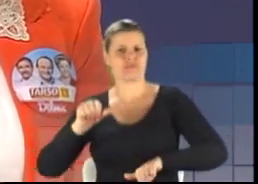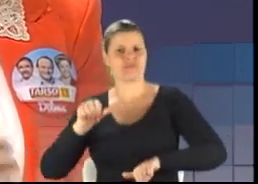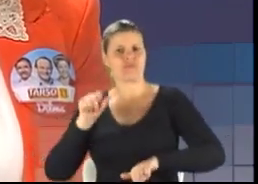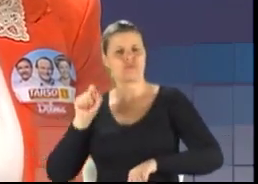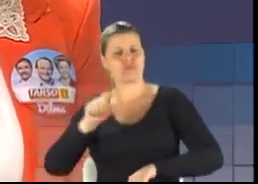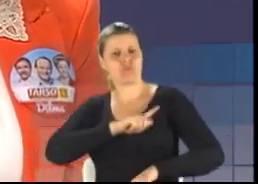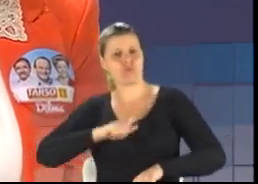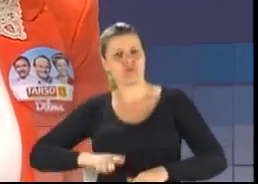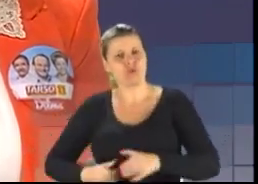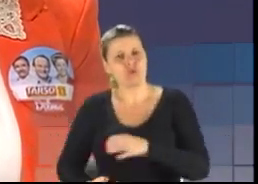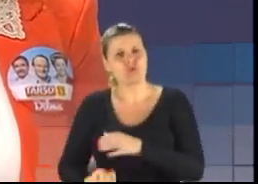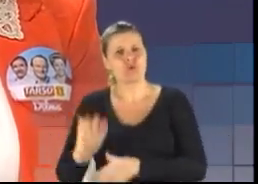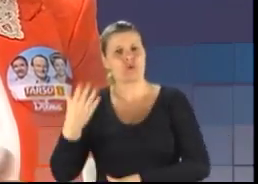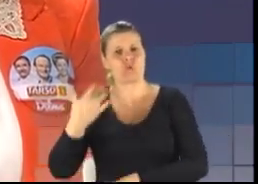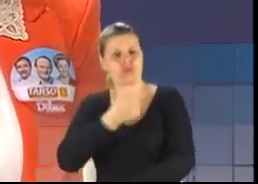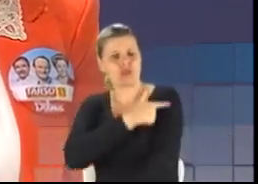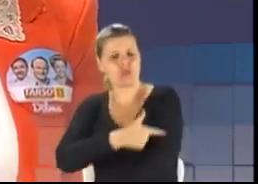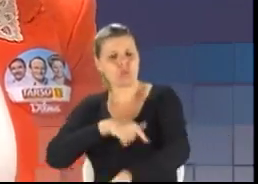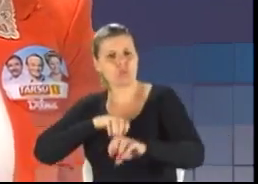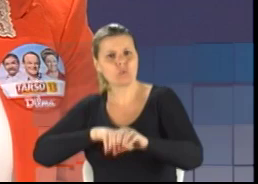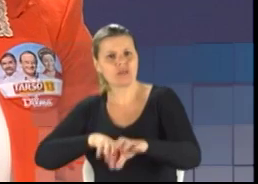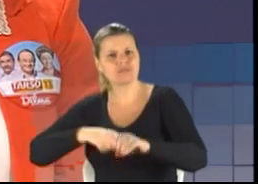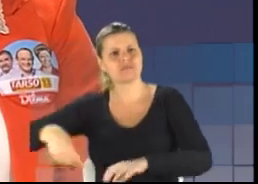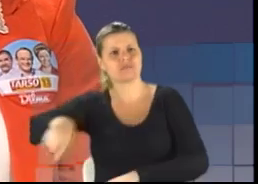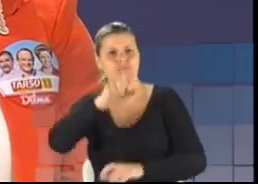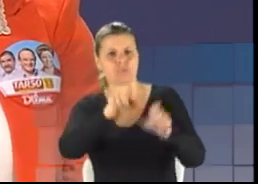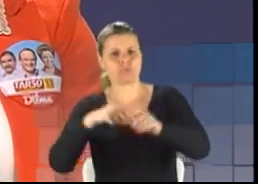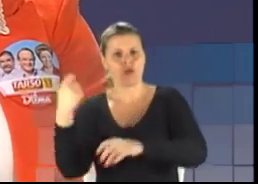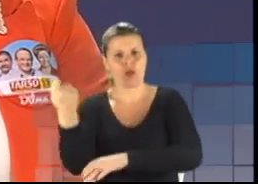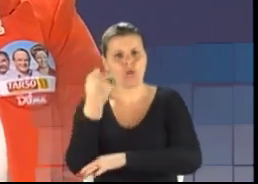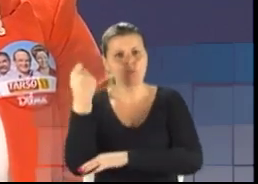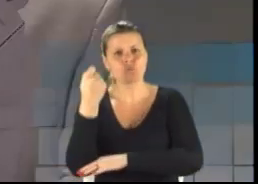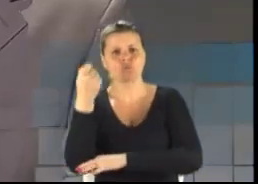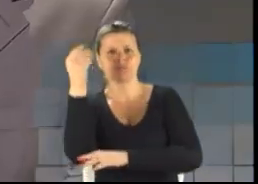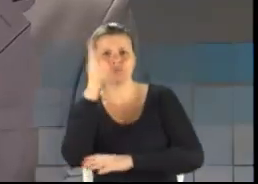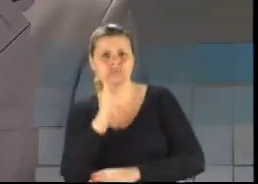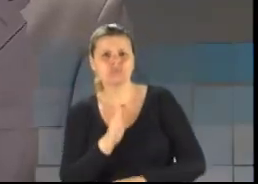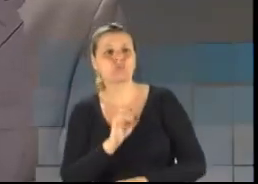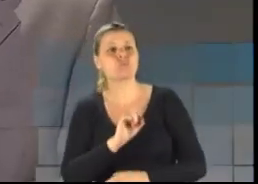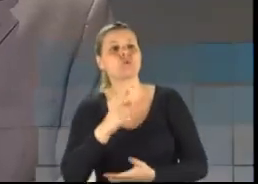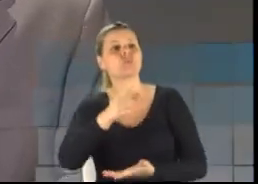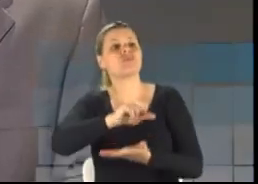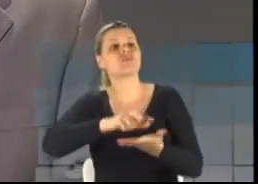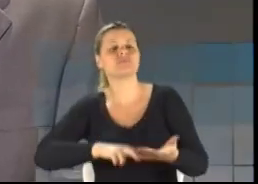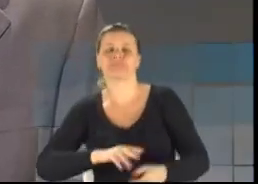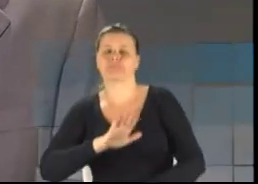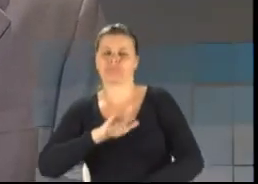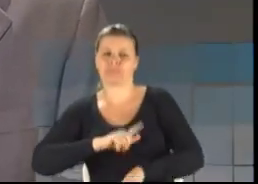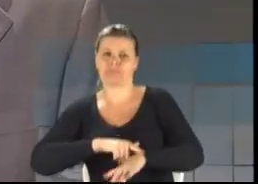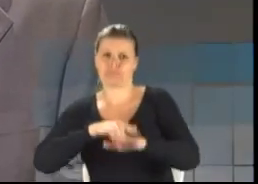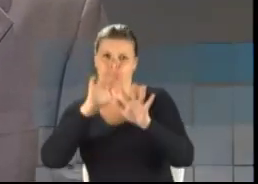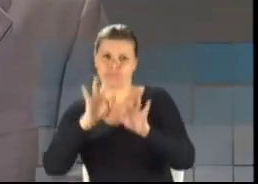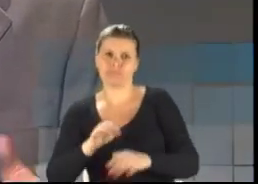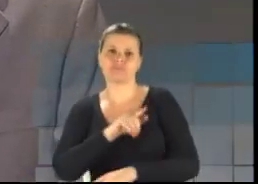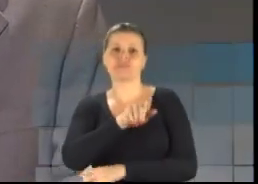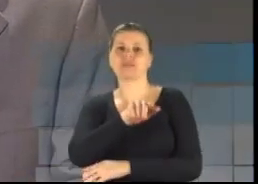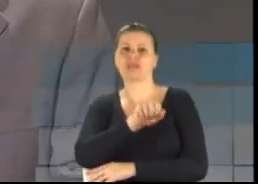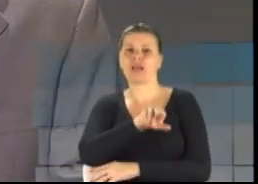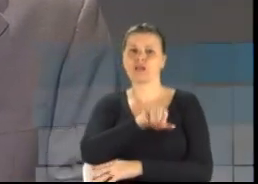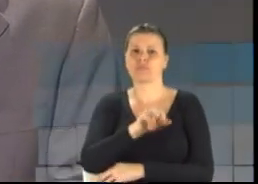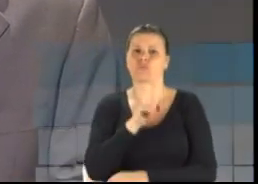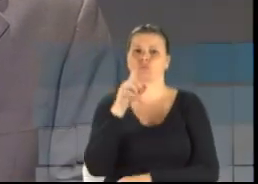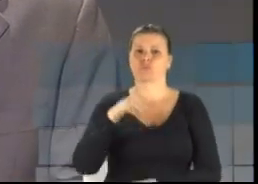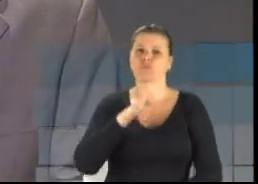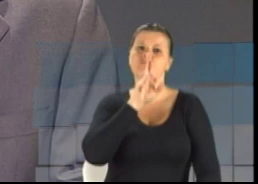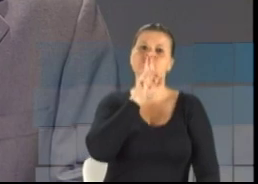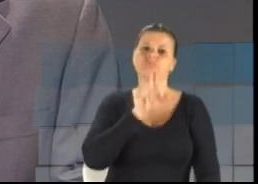educação para os gaúchos e para os brasileiros. Você, qual a avaliação... esgotado. Candidata Gabi Tolotti tem um minuto